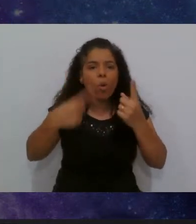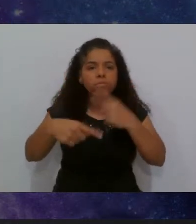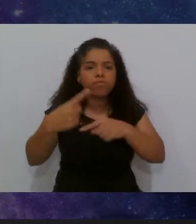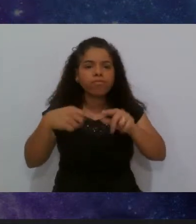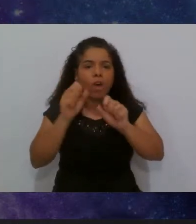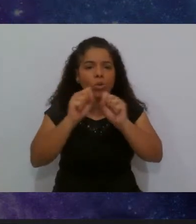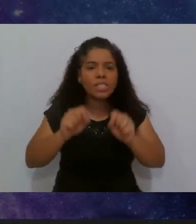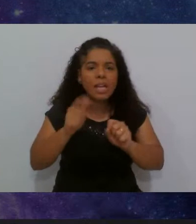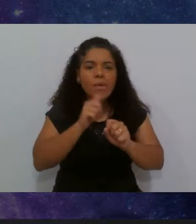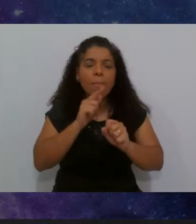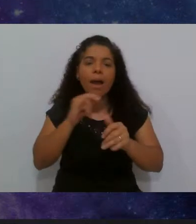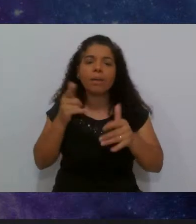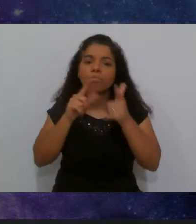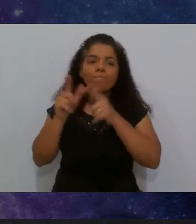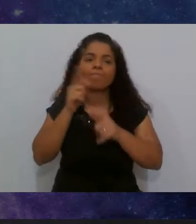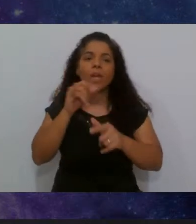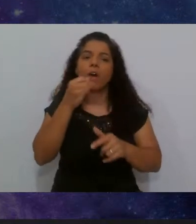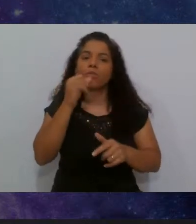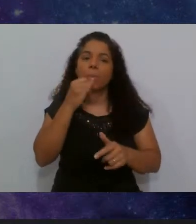sistema para se automatizar?